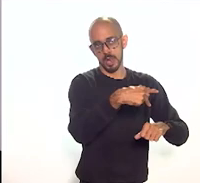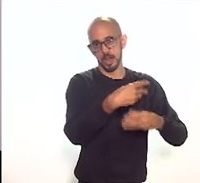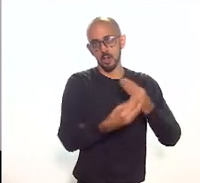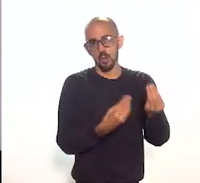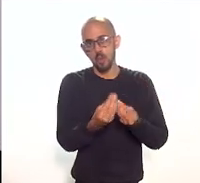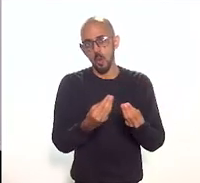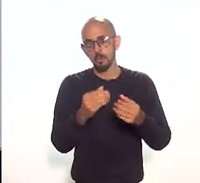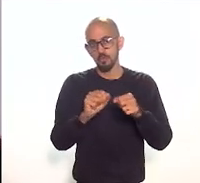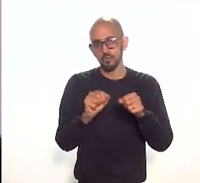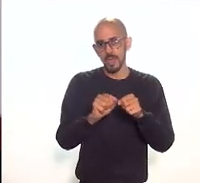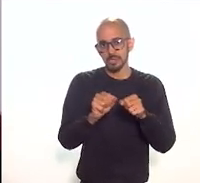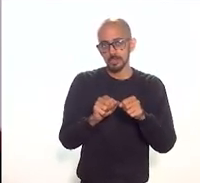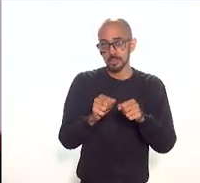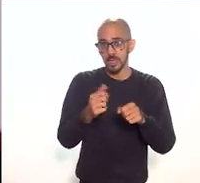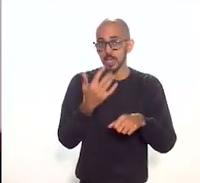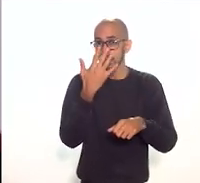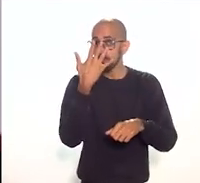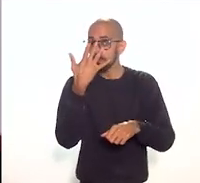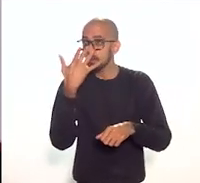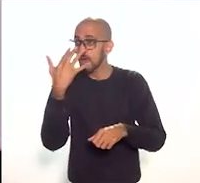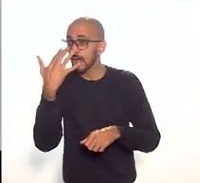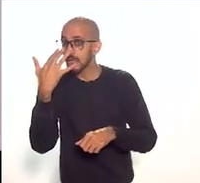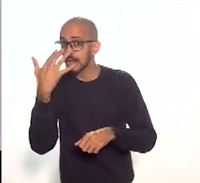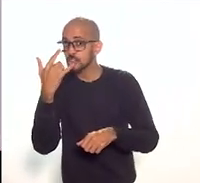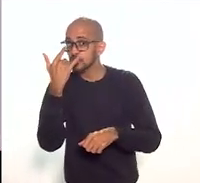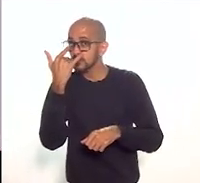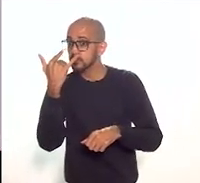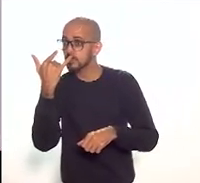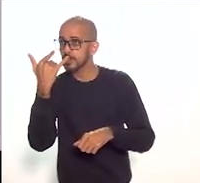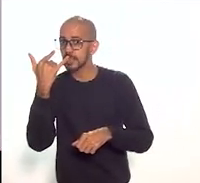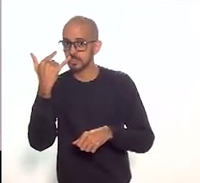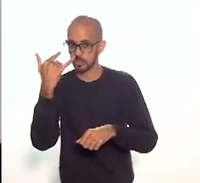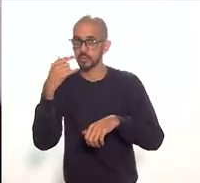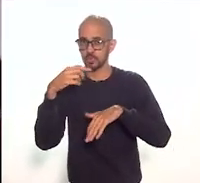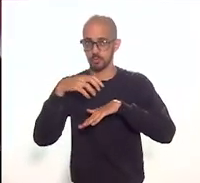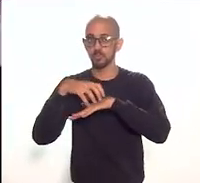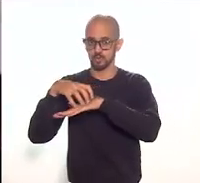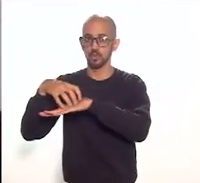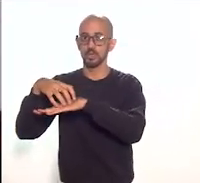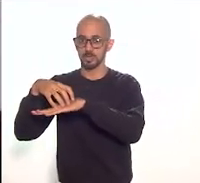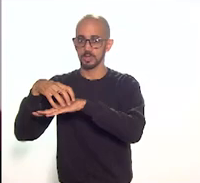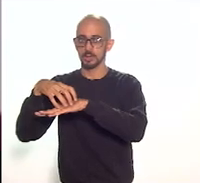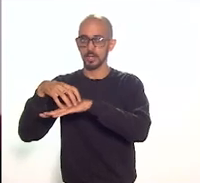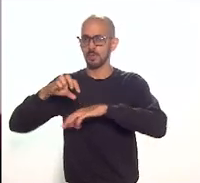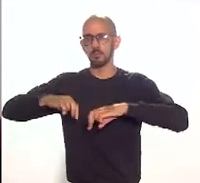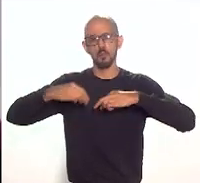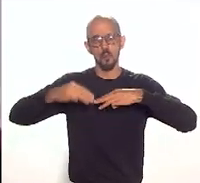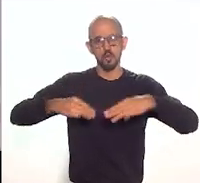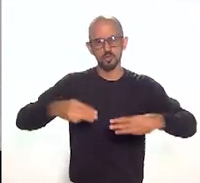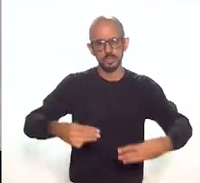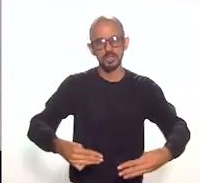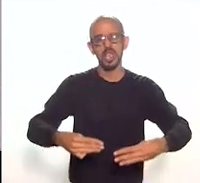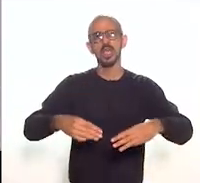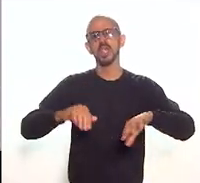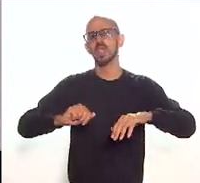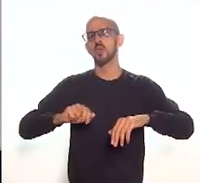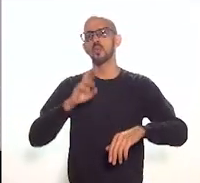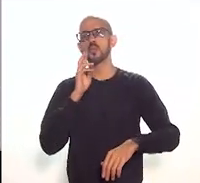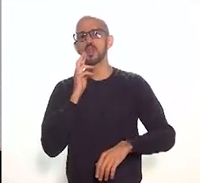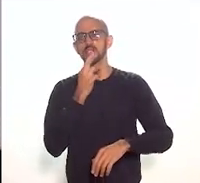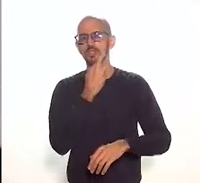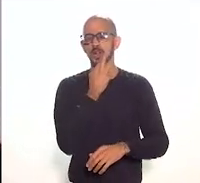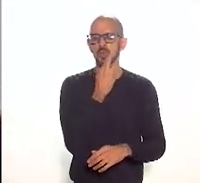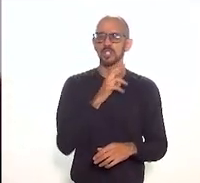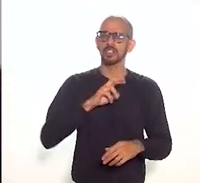perene um atrativo não atrativo turístico quer seja ele museu quer ser ele um restaurante